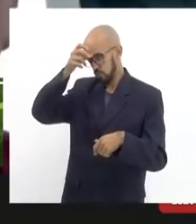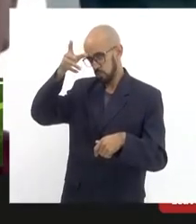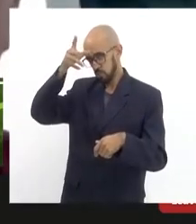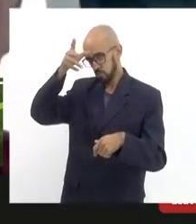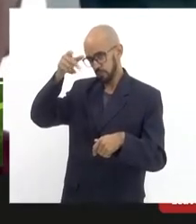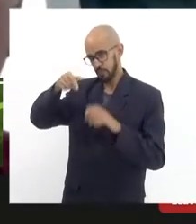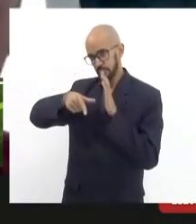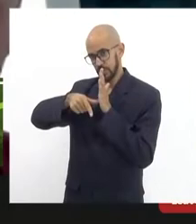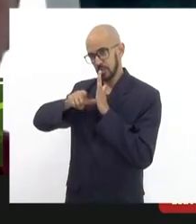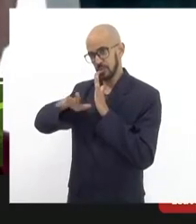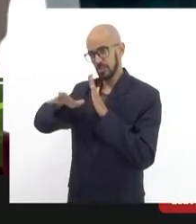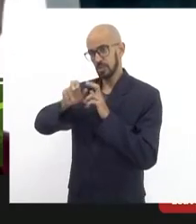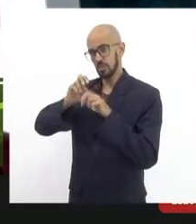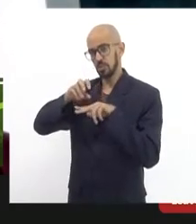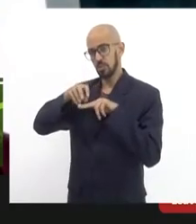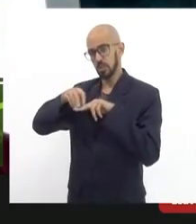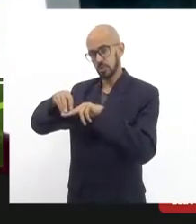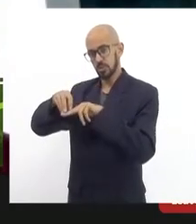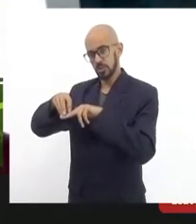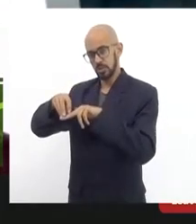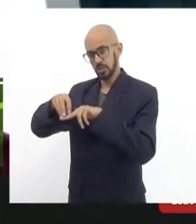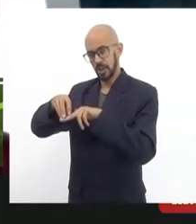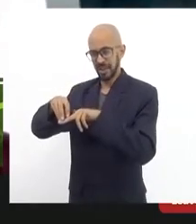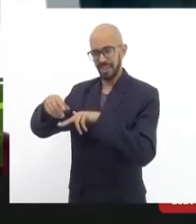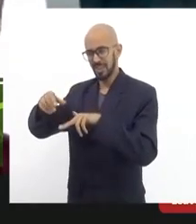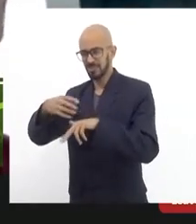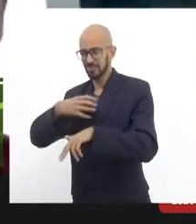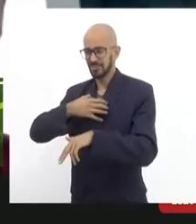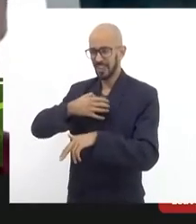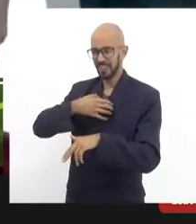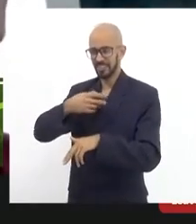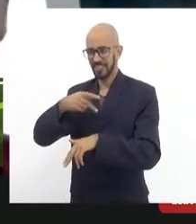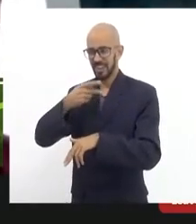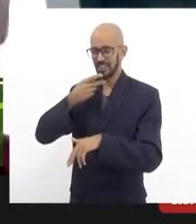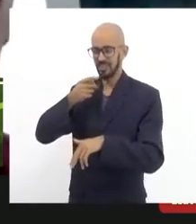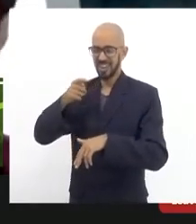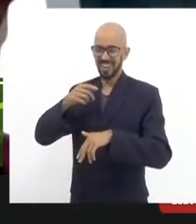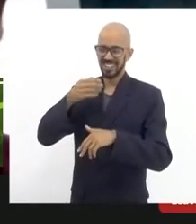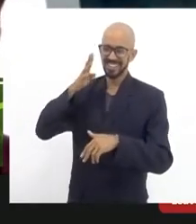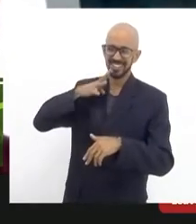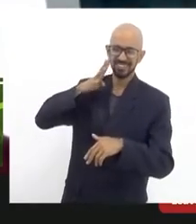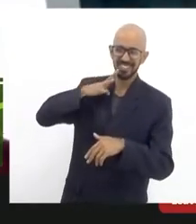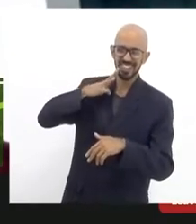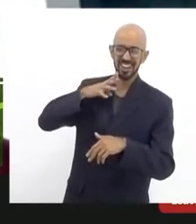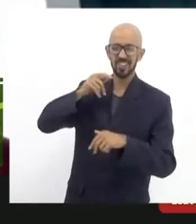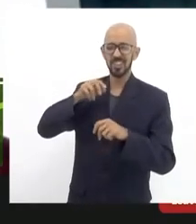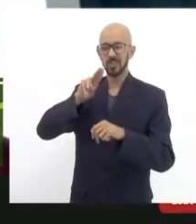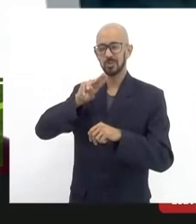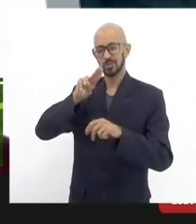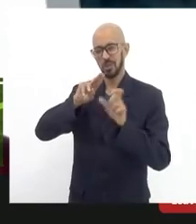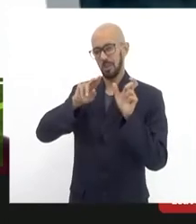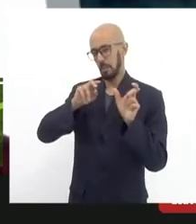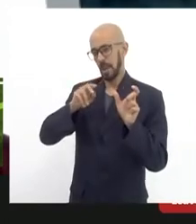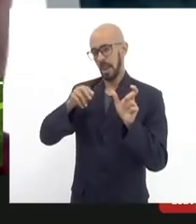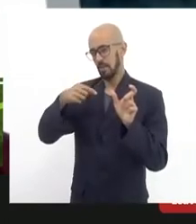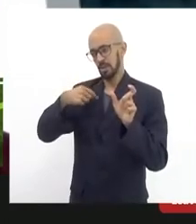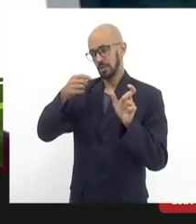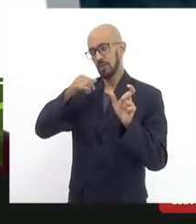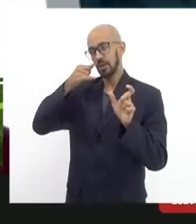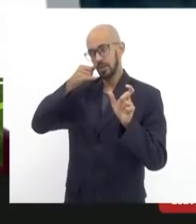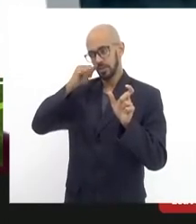e o bondinho seria legal aquele jeitão dele mas nós estamos ele usou até uma palavra que eu não vou repetir aqui nós estamos